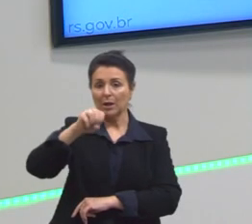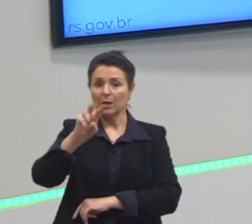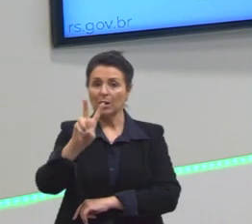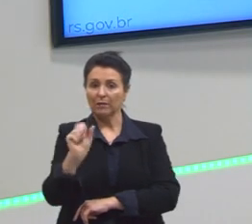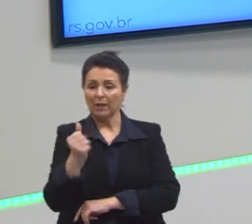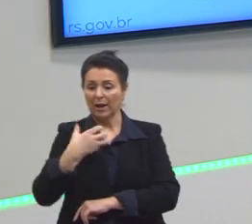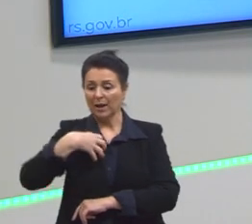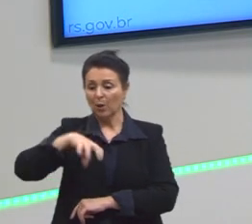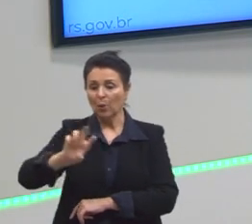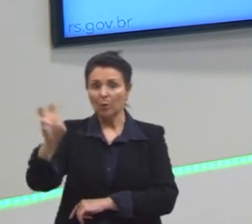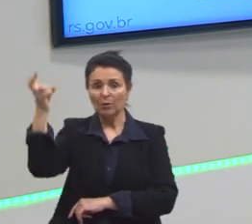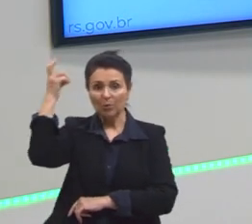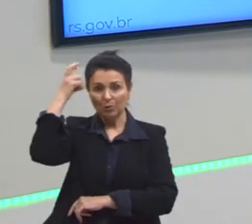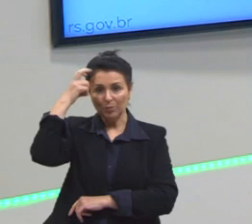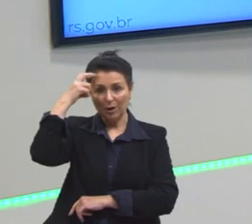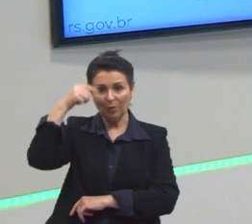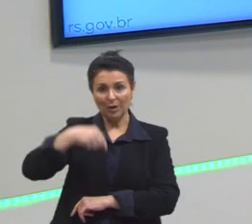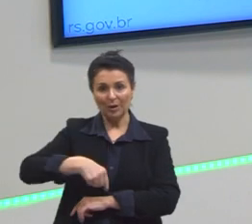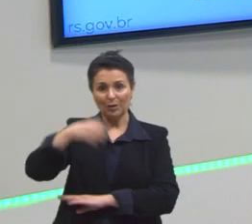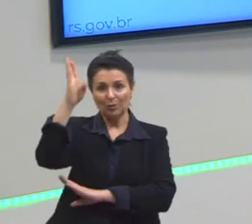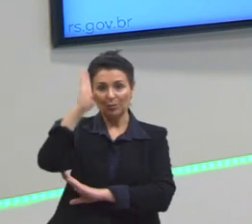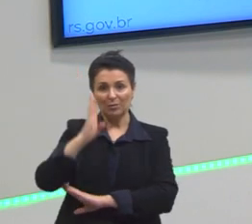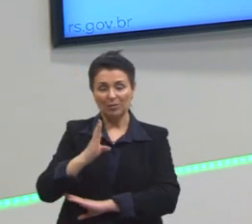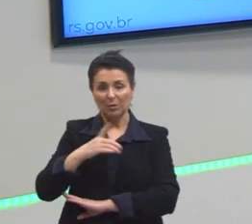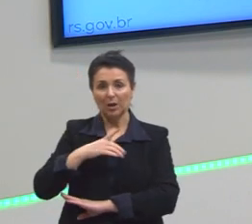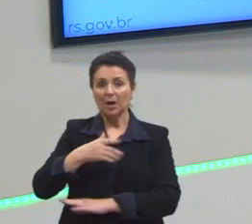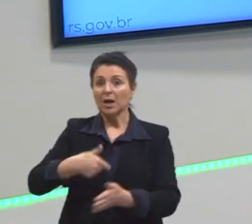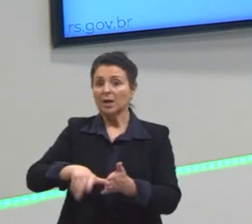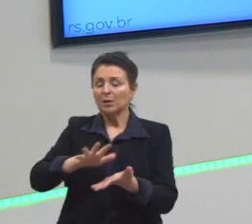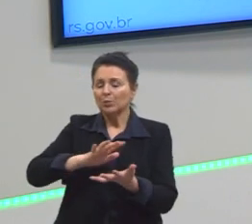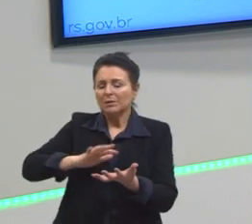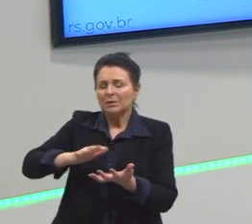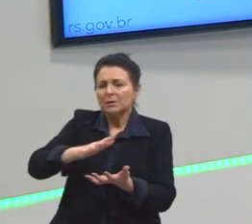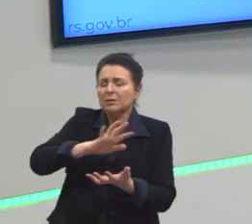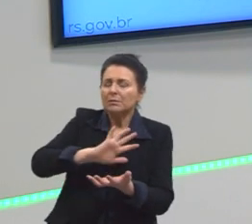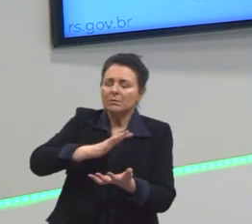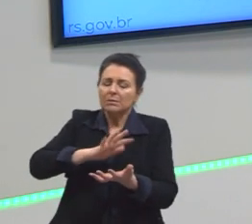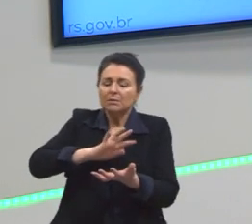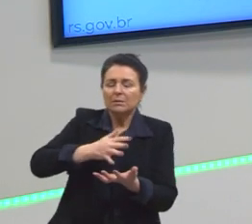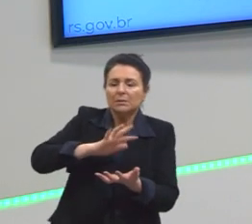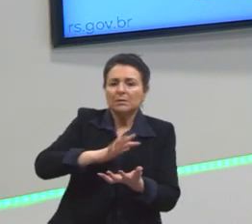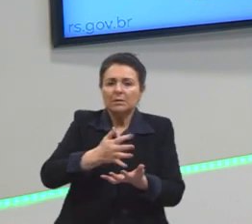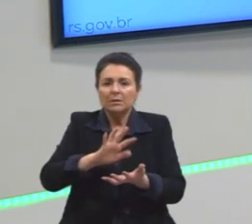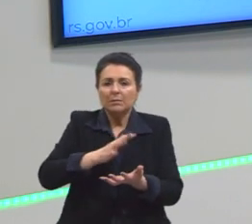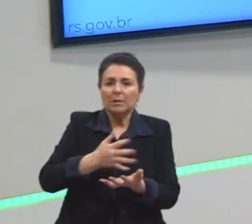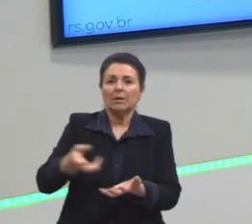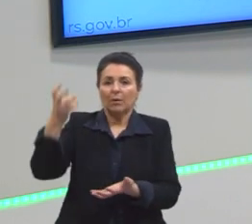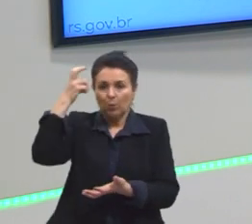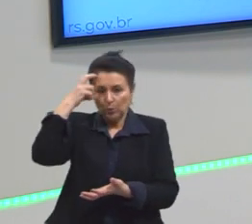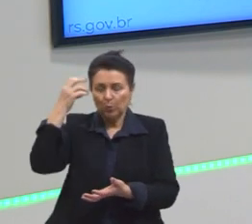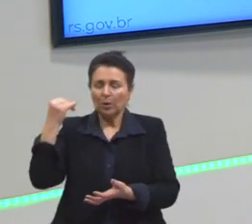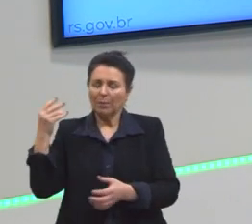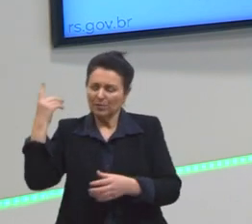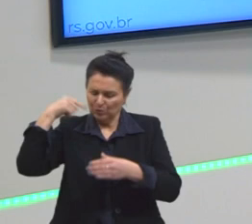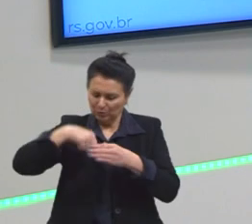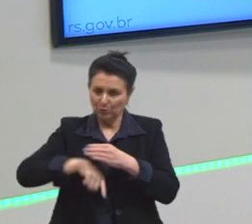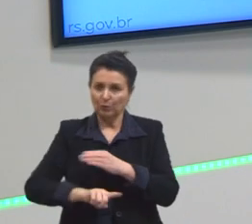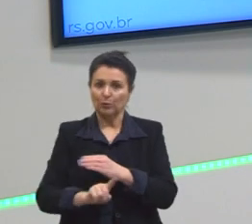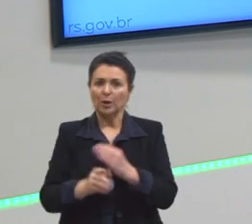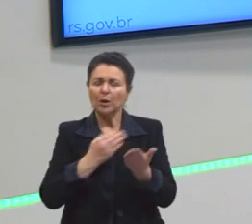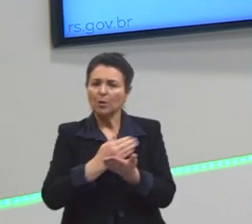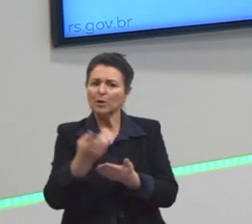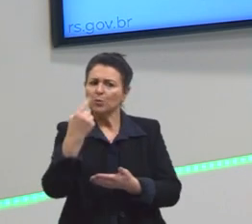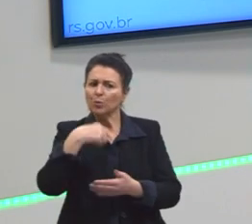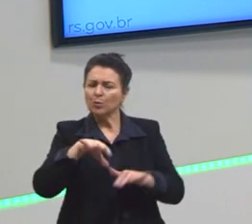contracultural no Brasil. Até então, era o samba, a cultura dominante era a cultura do samba. E a Bossa Nova vem com